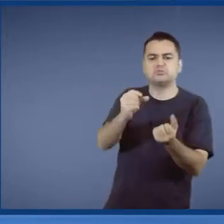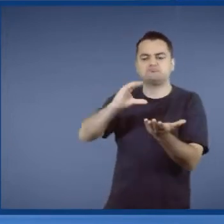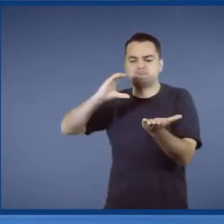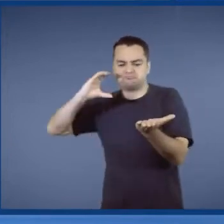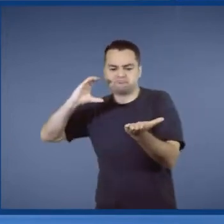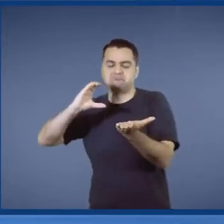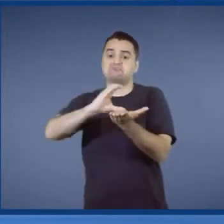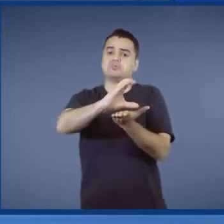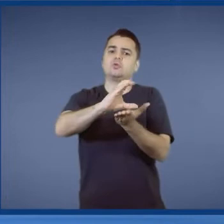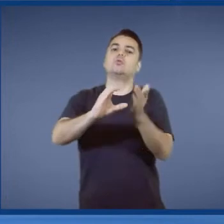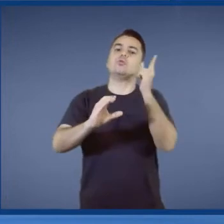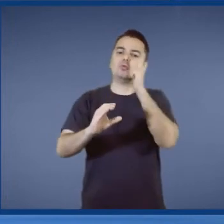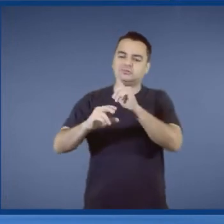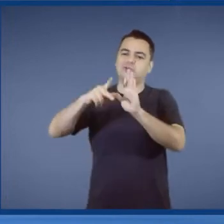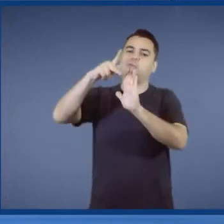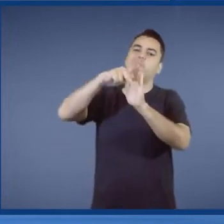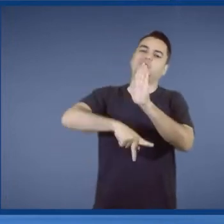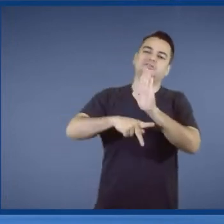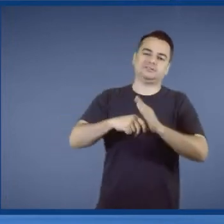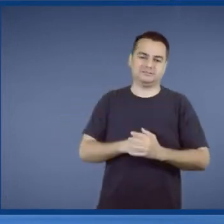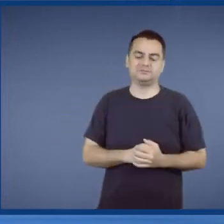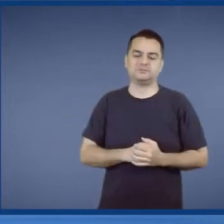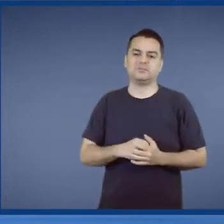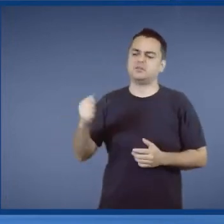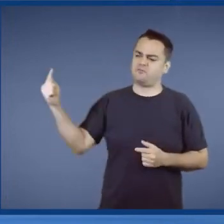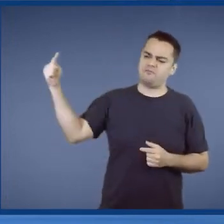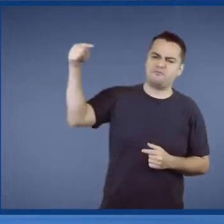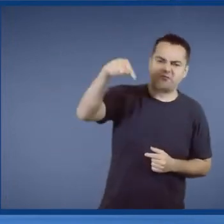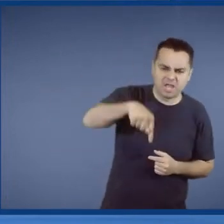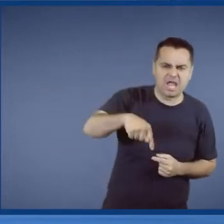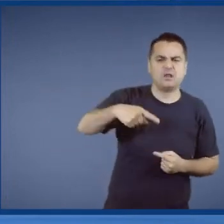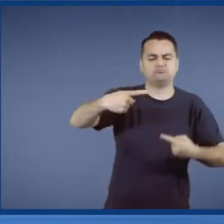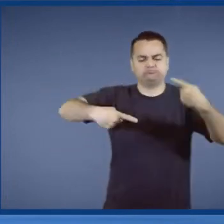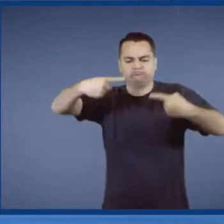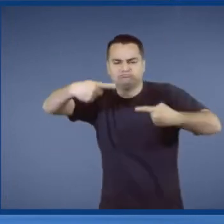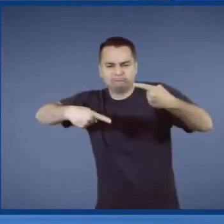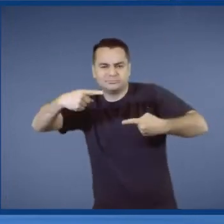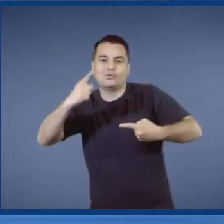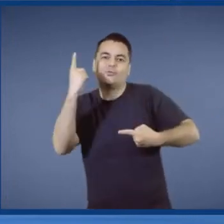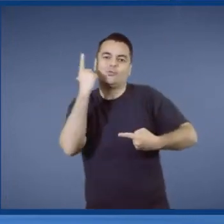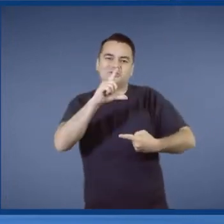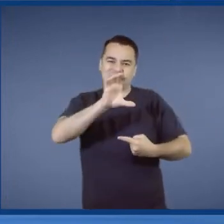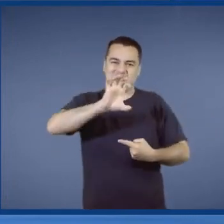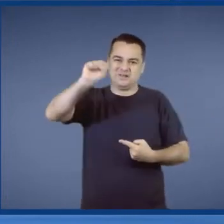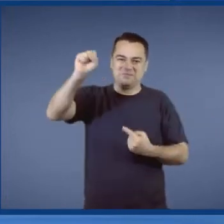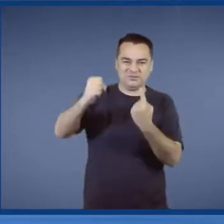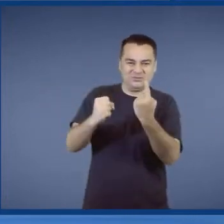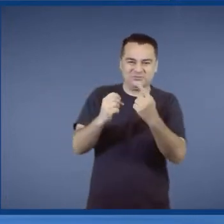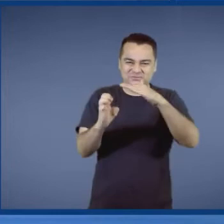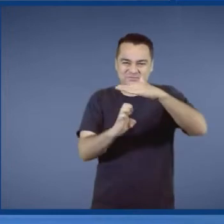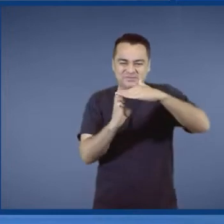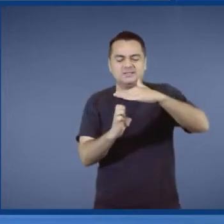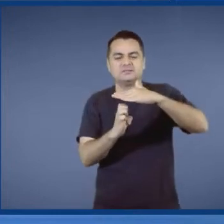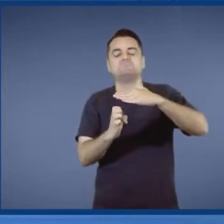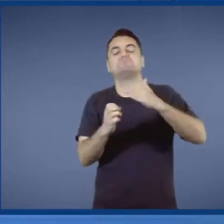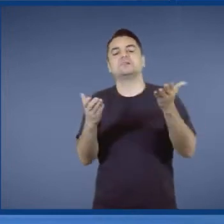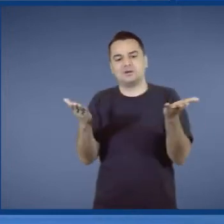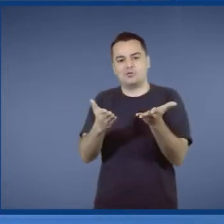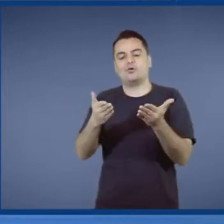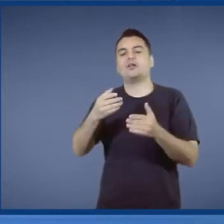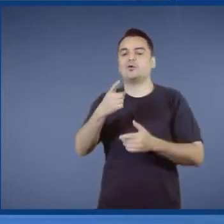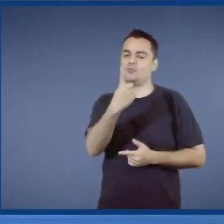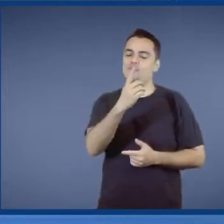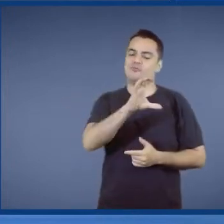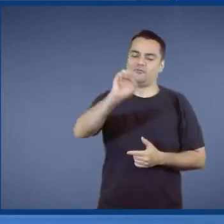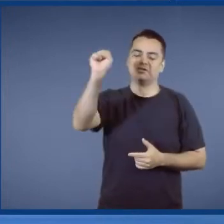apostaram nesse projeto, que vieram aqui, brigaram, competiram. E com certeza, agora para o fundo vencedor,